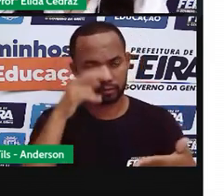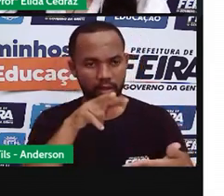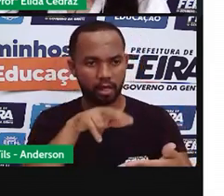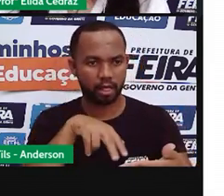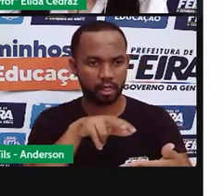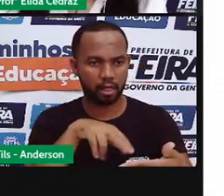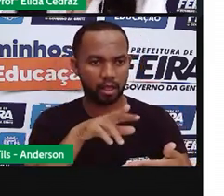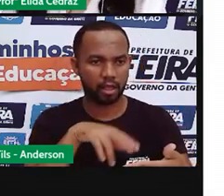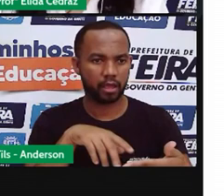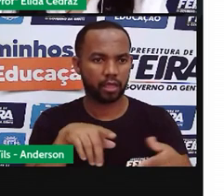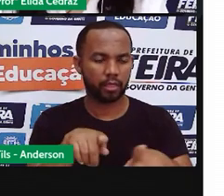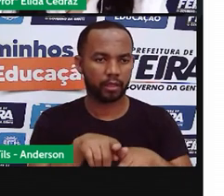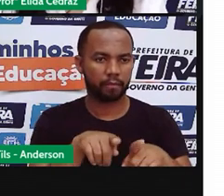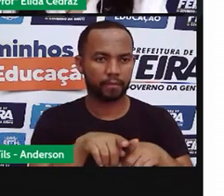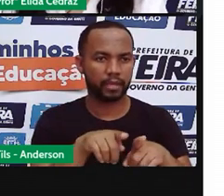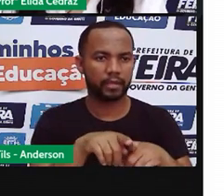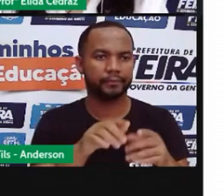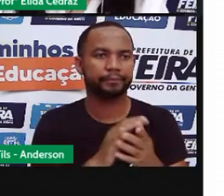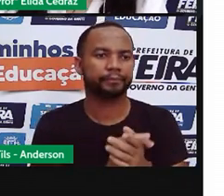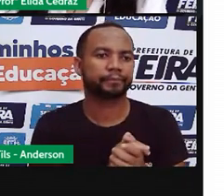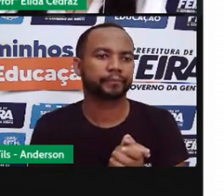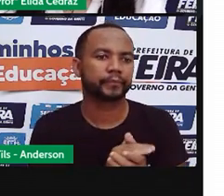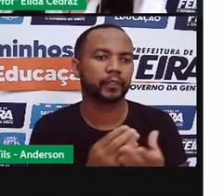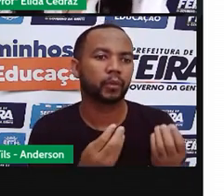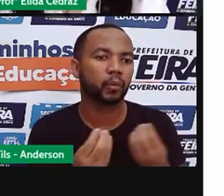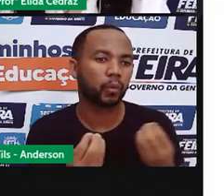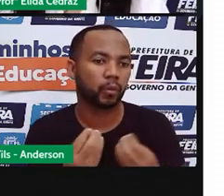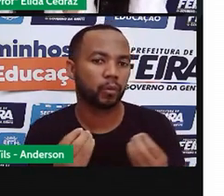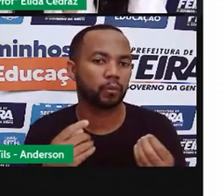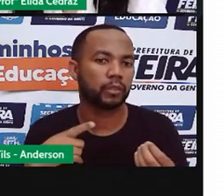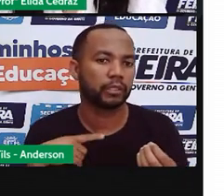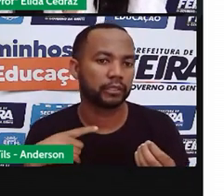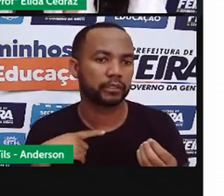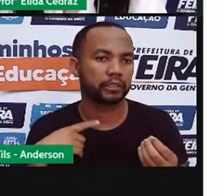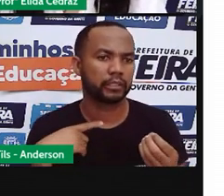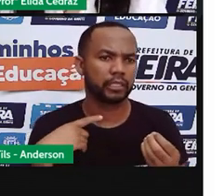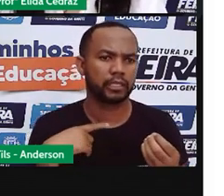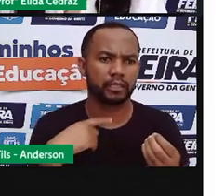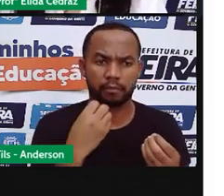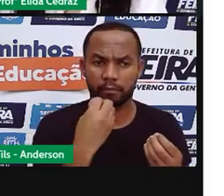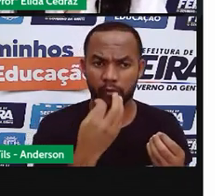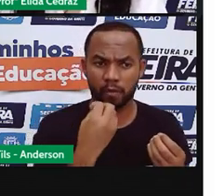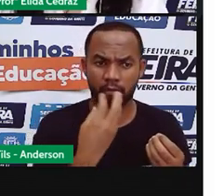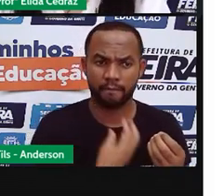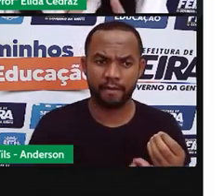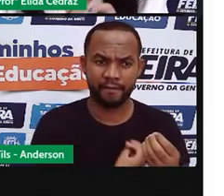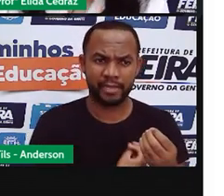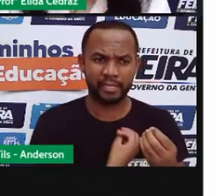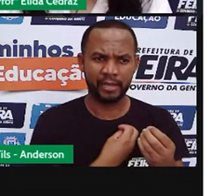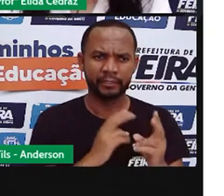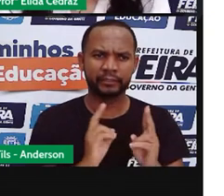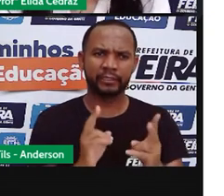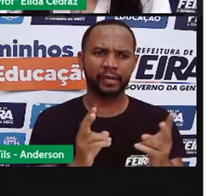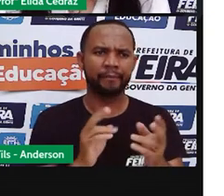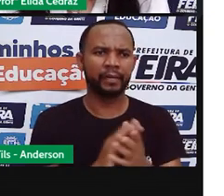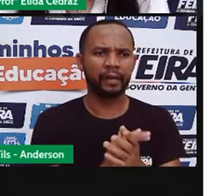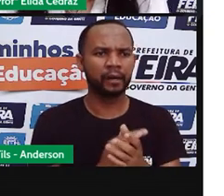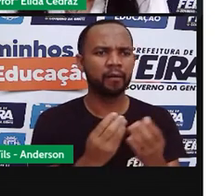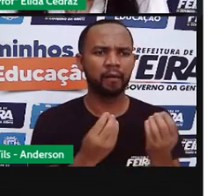Será que os meios de comunicação só têm benefícios para as nossas vidas? Vamos